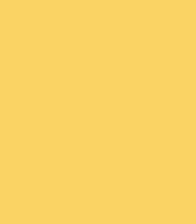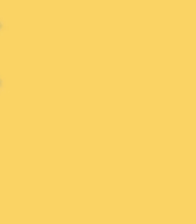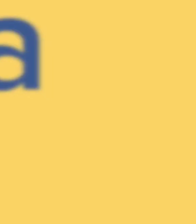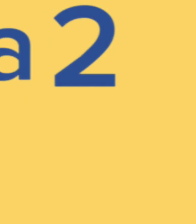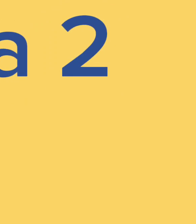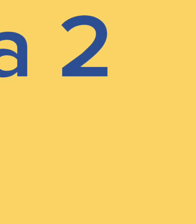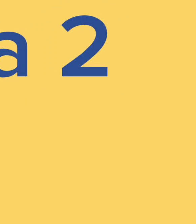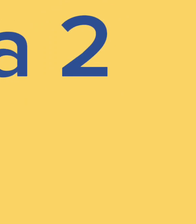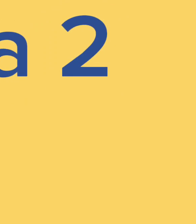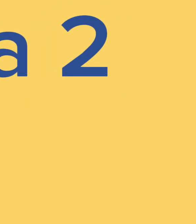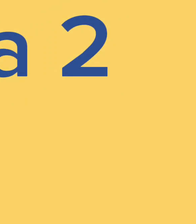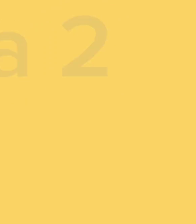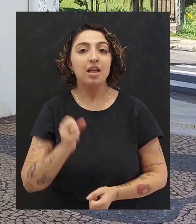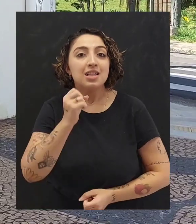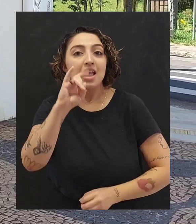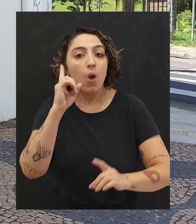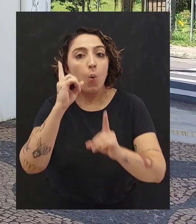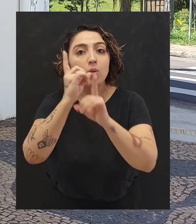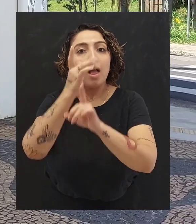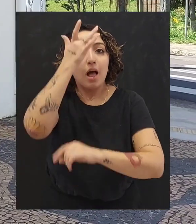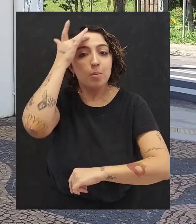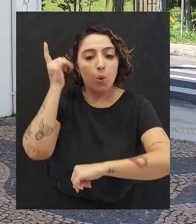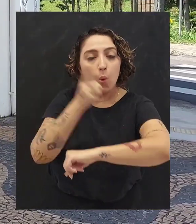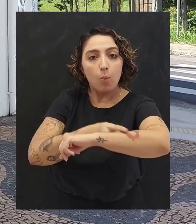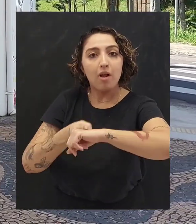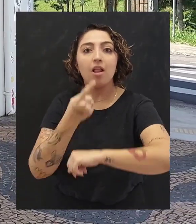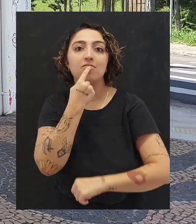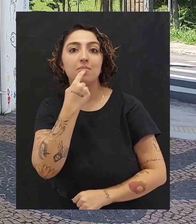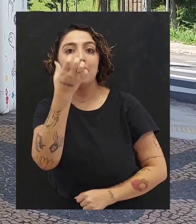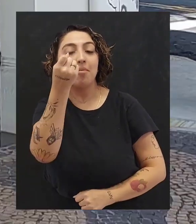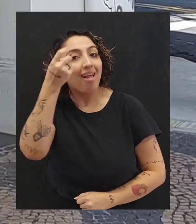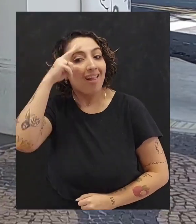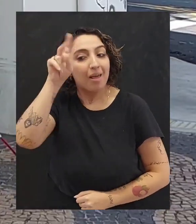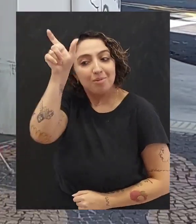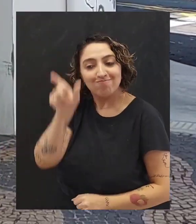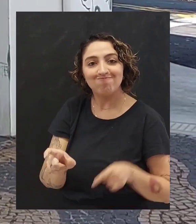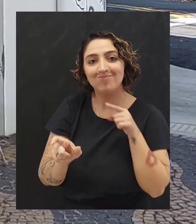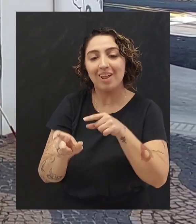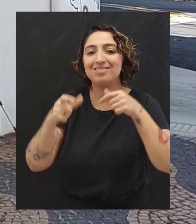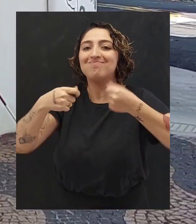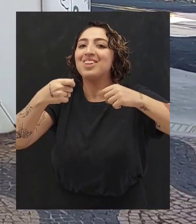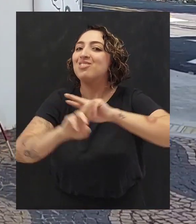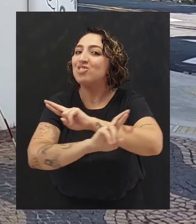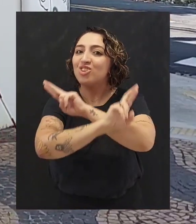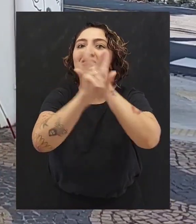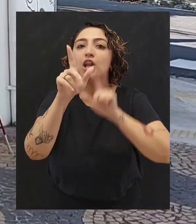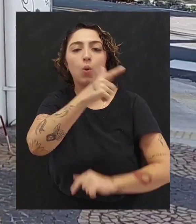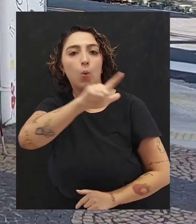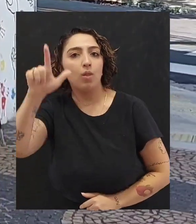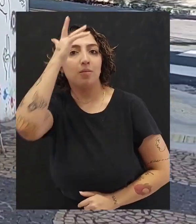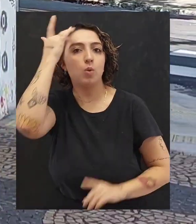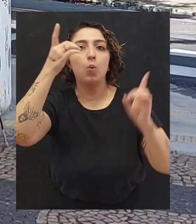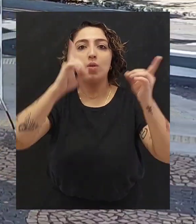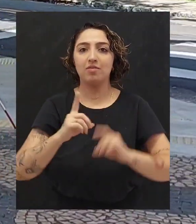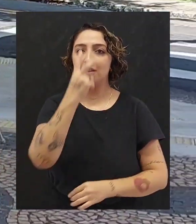Dica número 2. Se encontrar uma pessoa com bengala vermelha e branca, lembre-se que essa pessoa tem necessidade diferente de uma